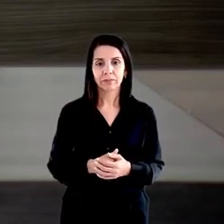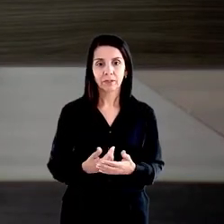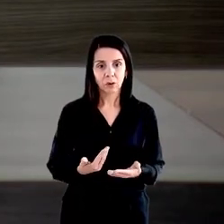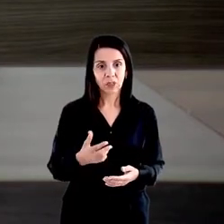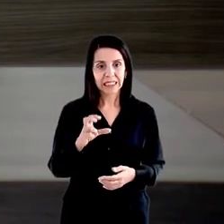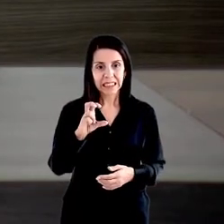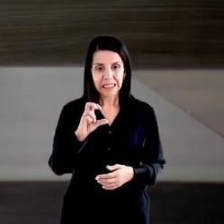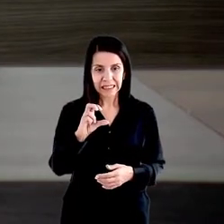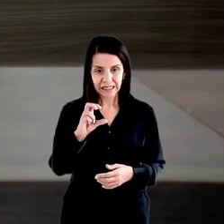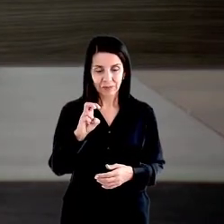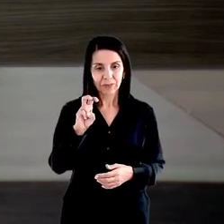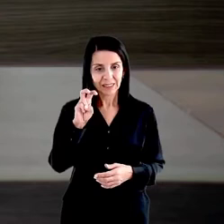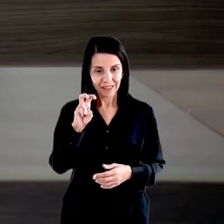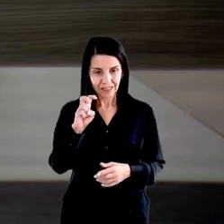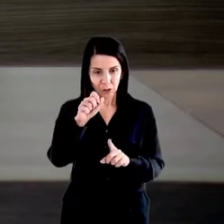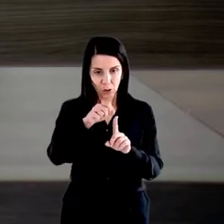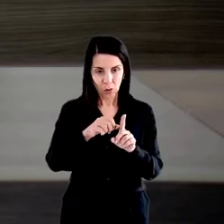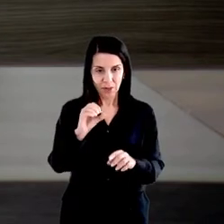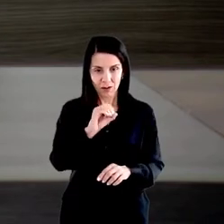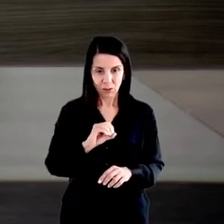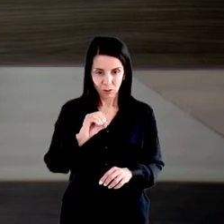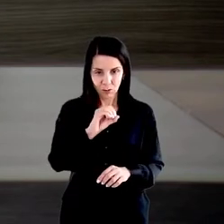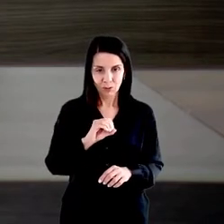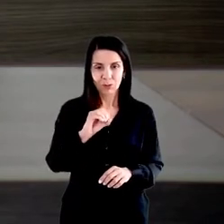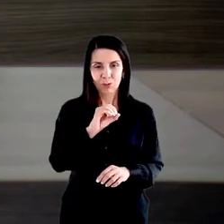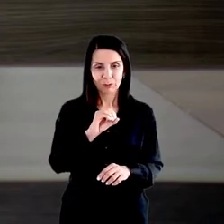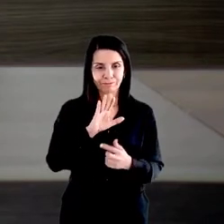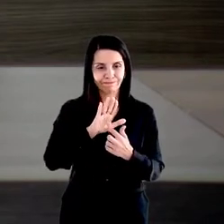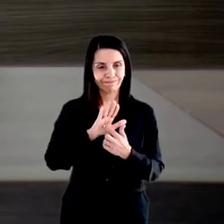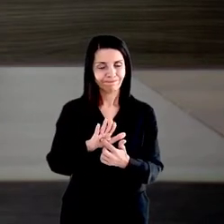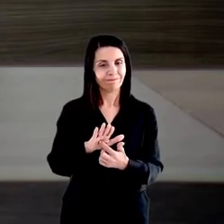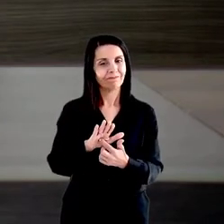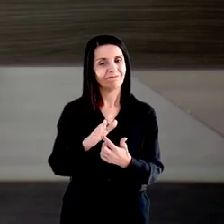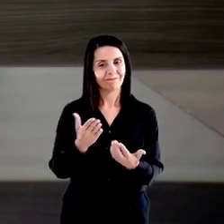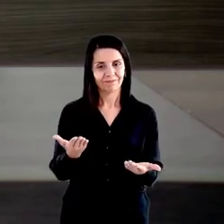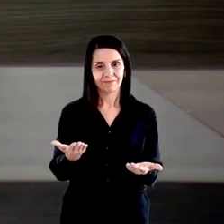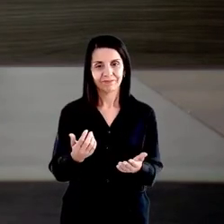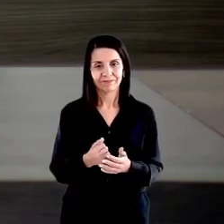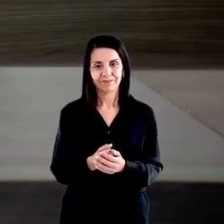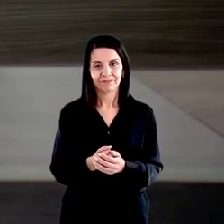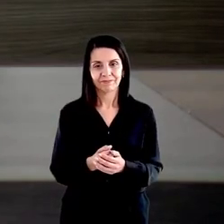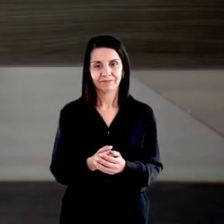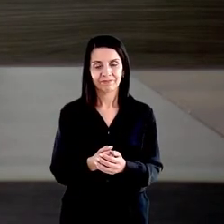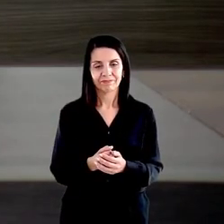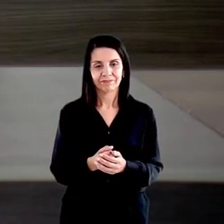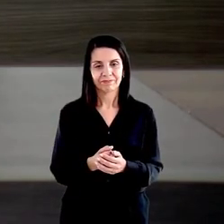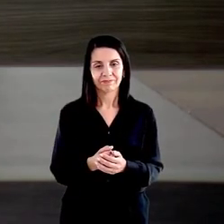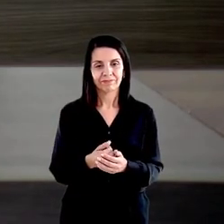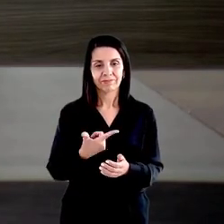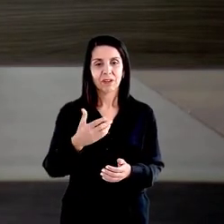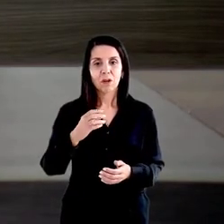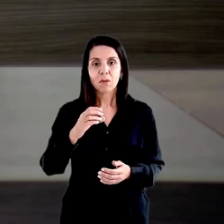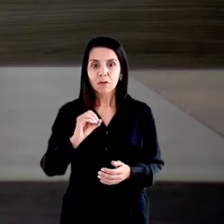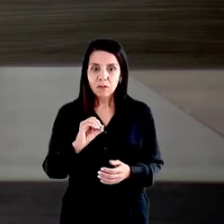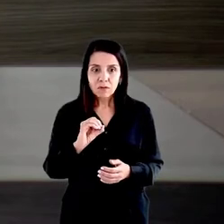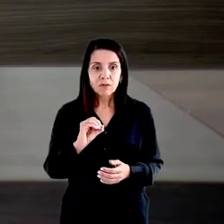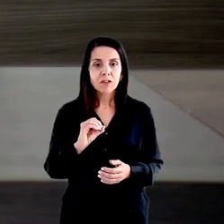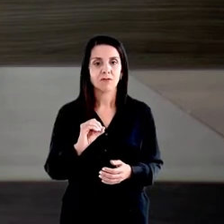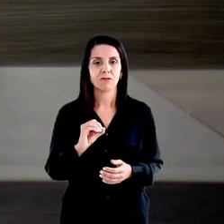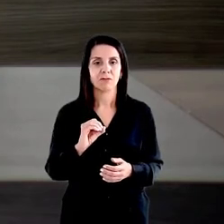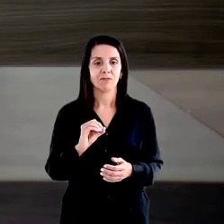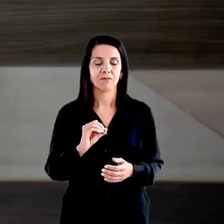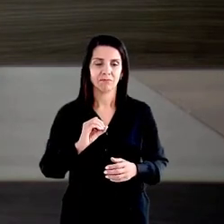de 2022, em Pernambuco, dos 20 procedimentos existentes sobre enfrentamento à insegurança